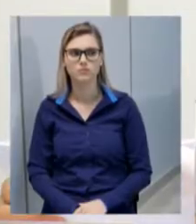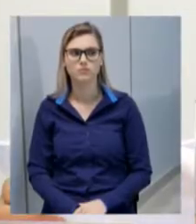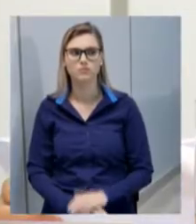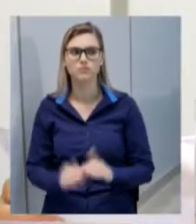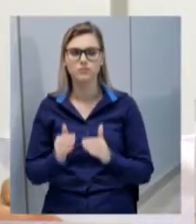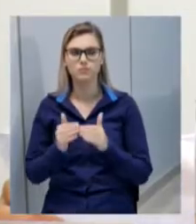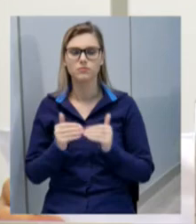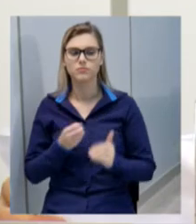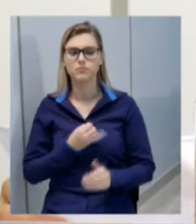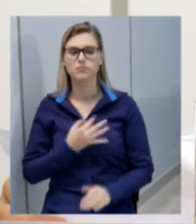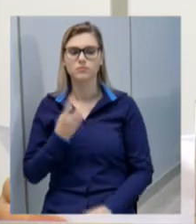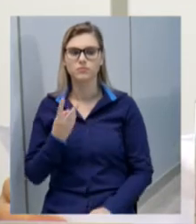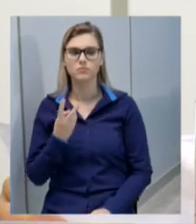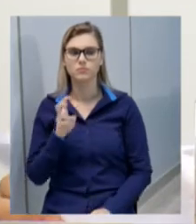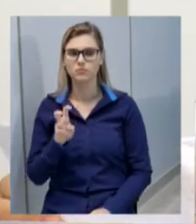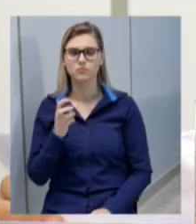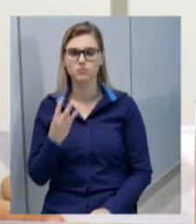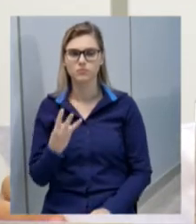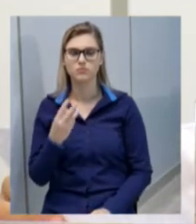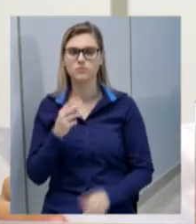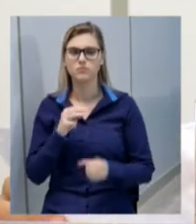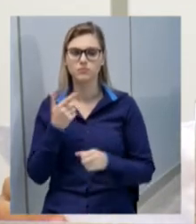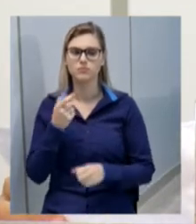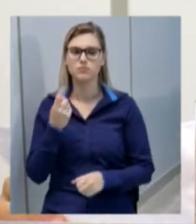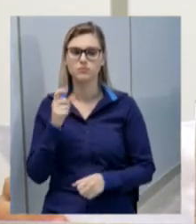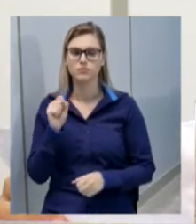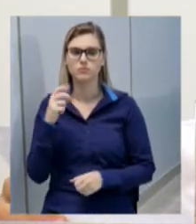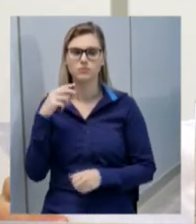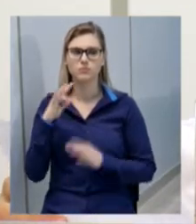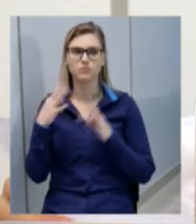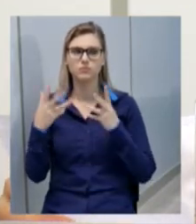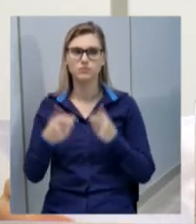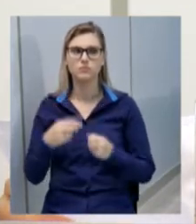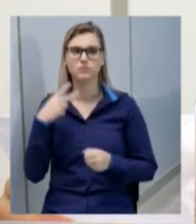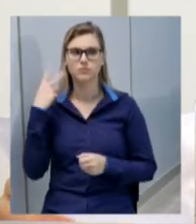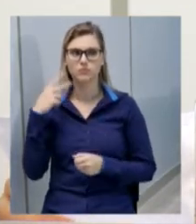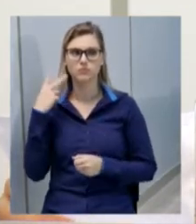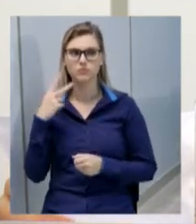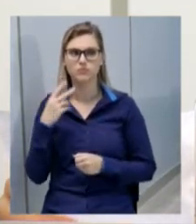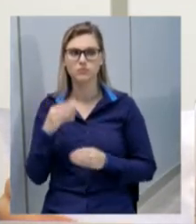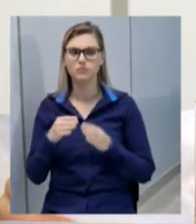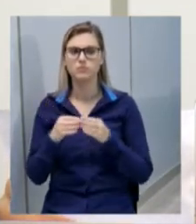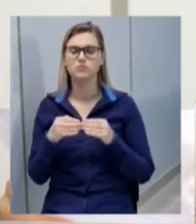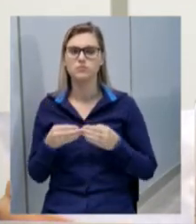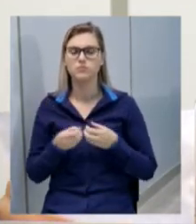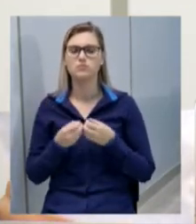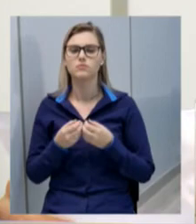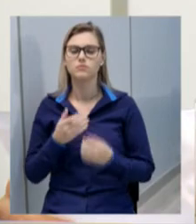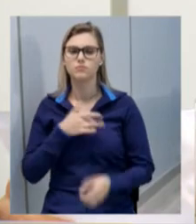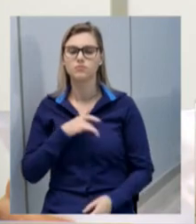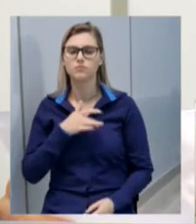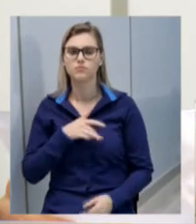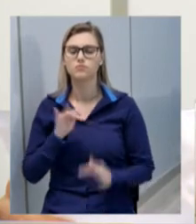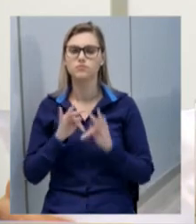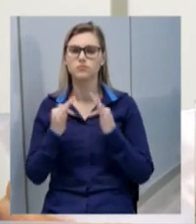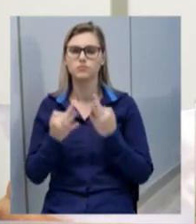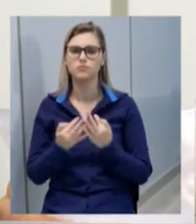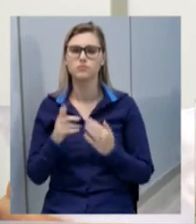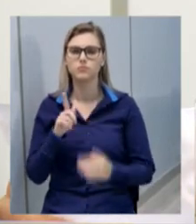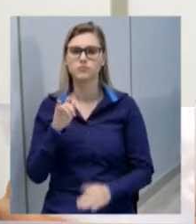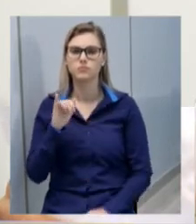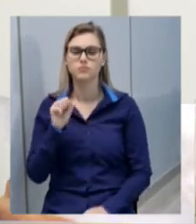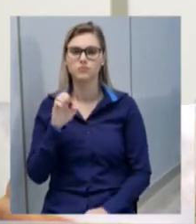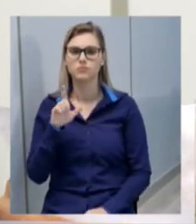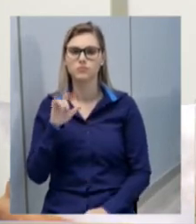moção número 53 de 2018 de todos os vereadores moção de condolências à família da senhora Gisele Catarina